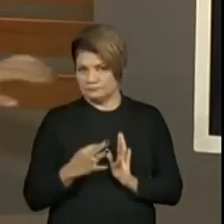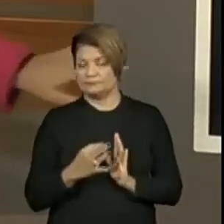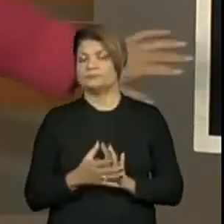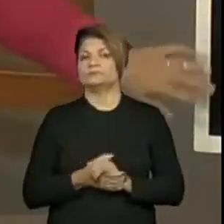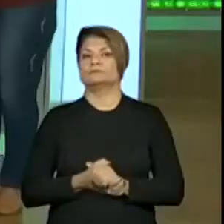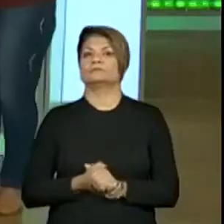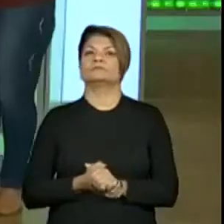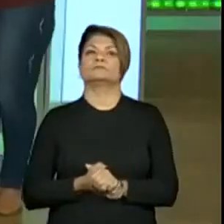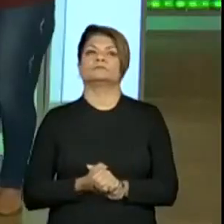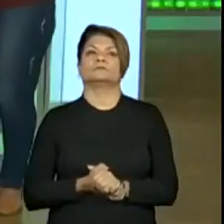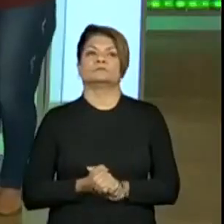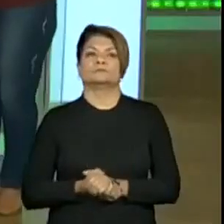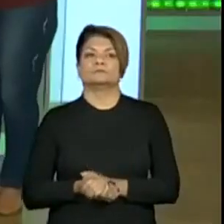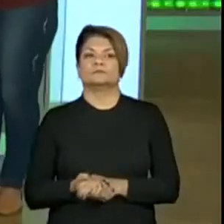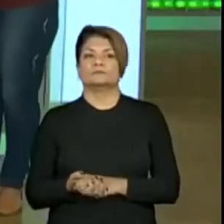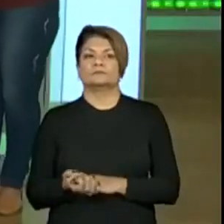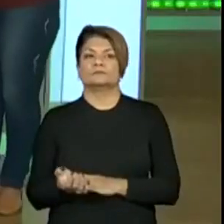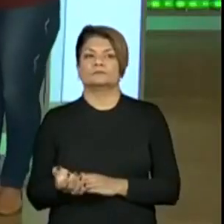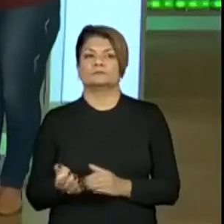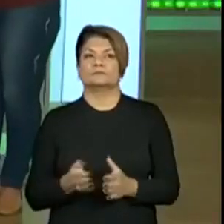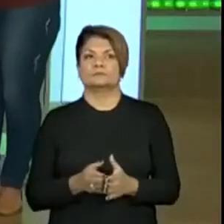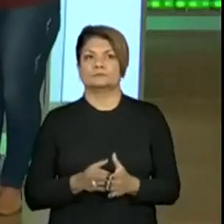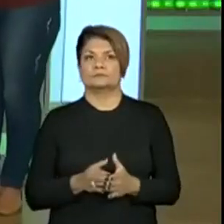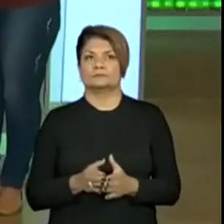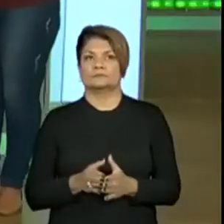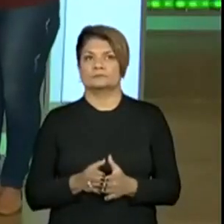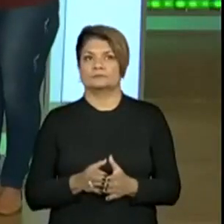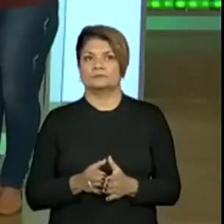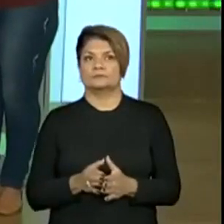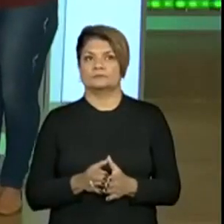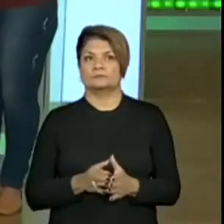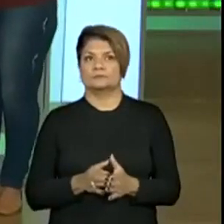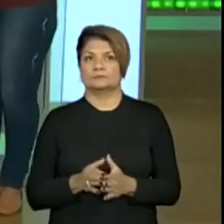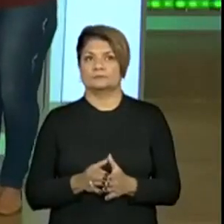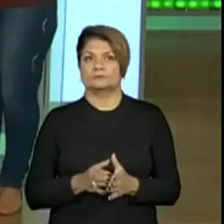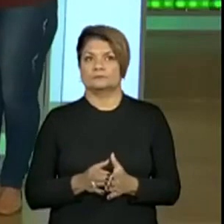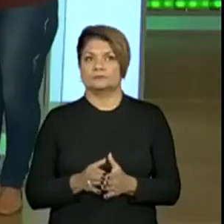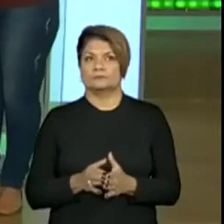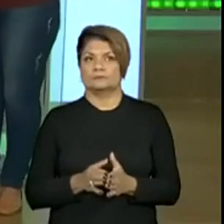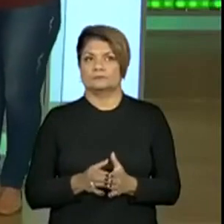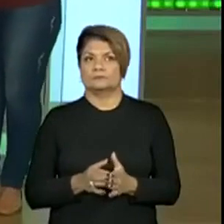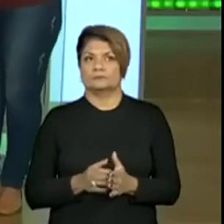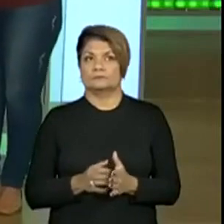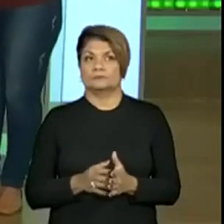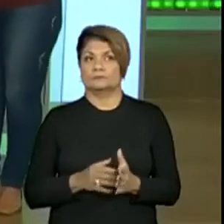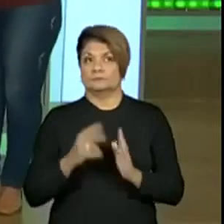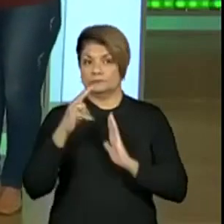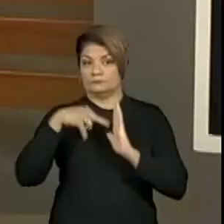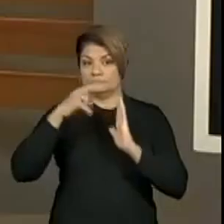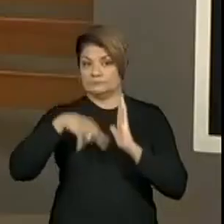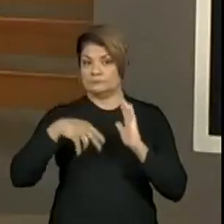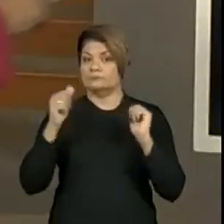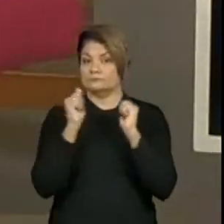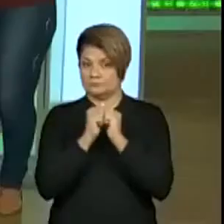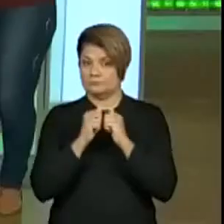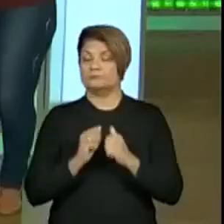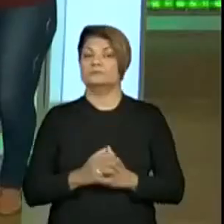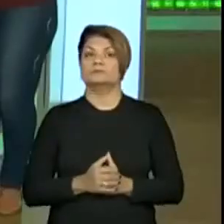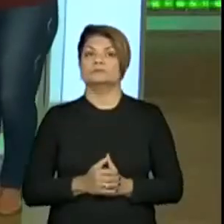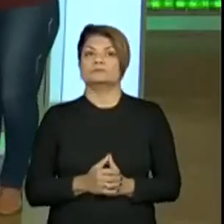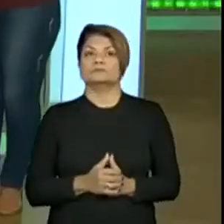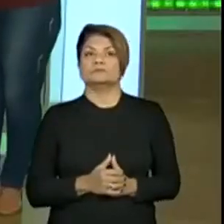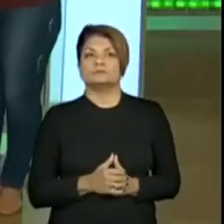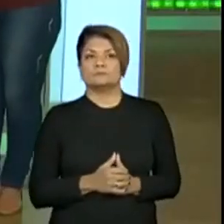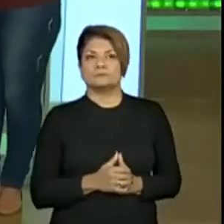produzir o final. Mas vamos lá. Está na hora da gente já começar. Olha só. Vamos fazer a leitura junto? E eu vou explorar a leitura junto com